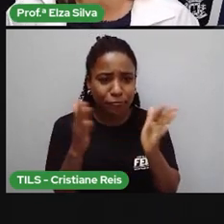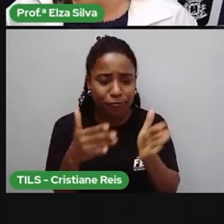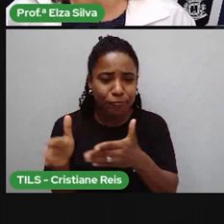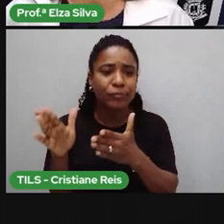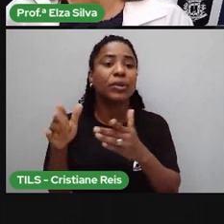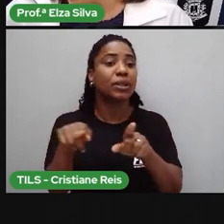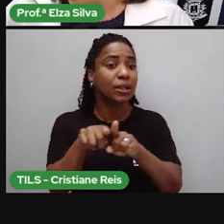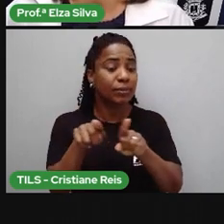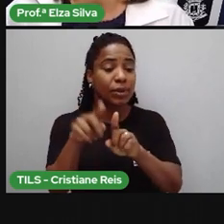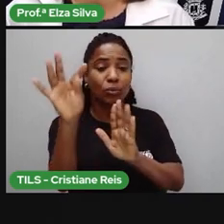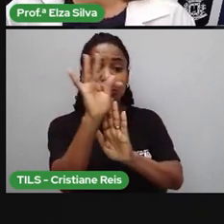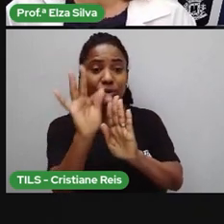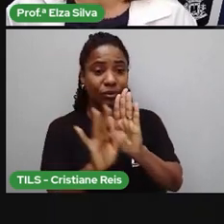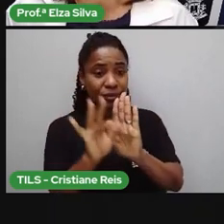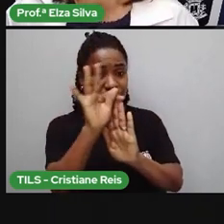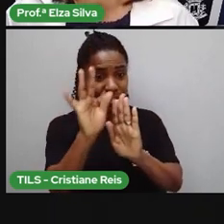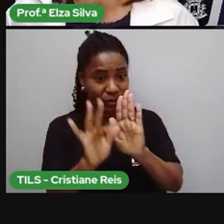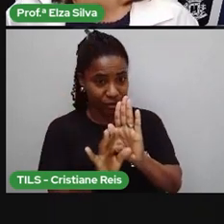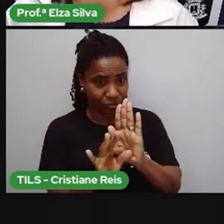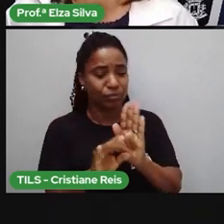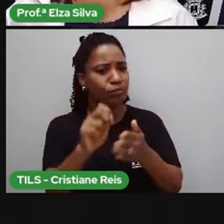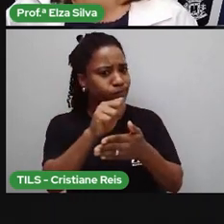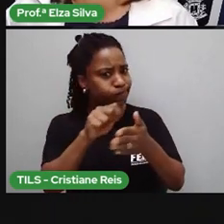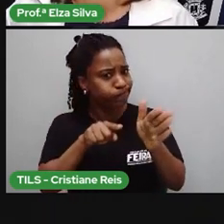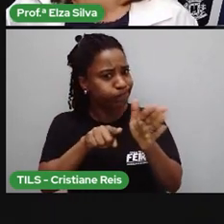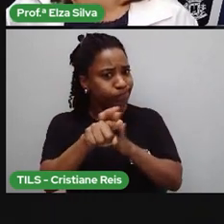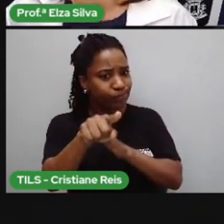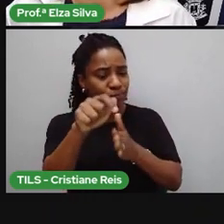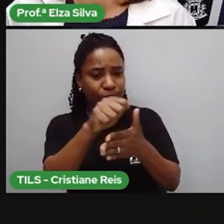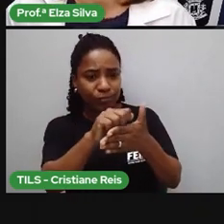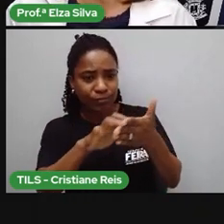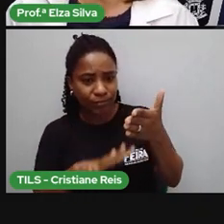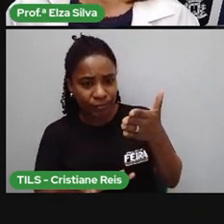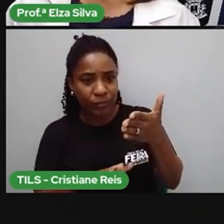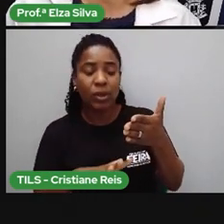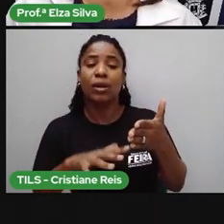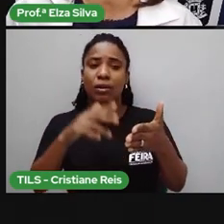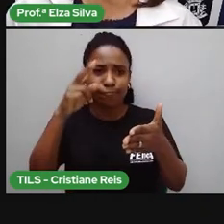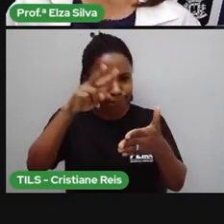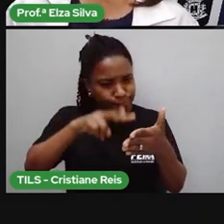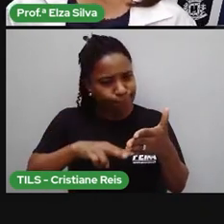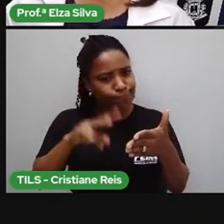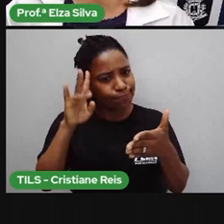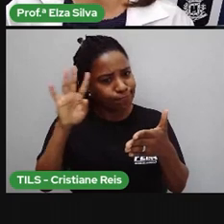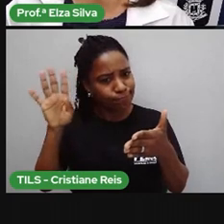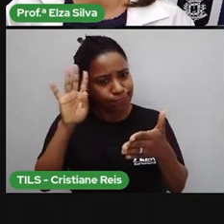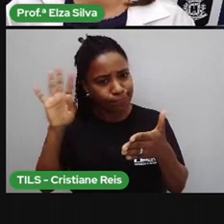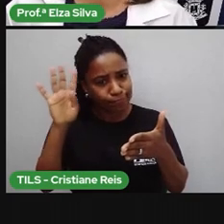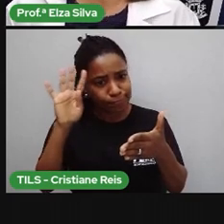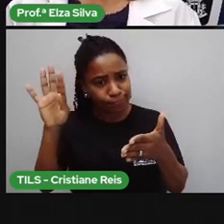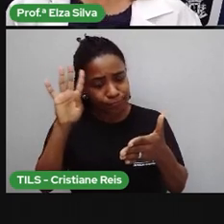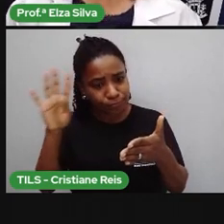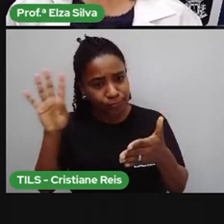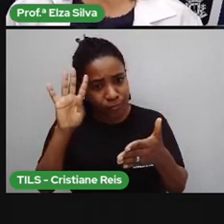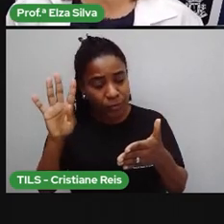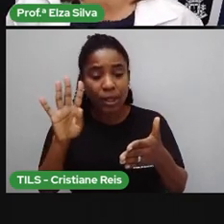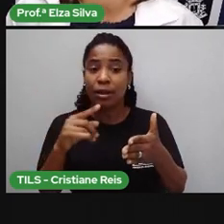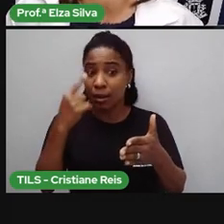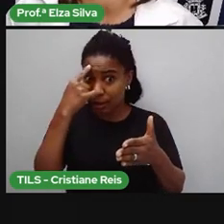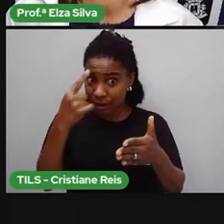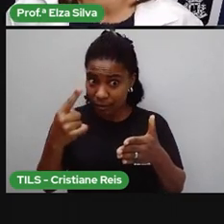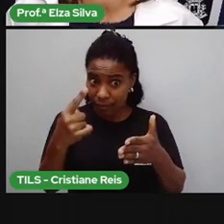enunciados das questões mais de uma vez. Lembrando que os enunciados das questões são os